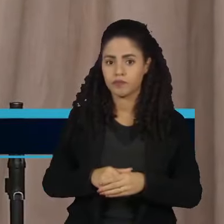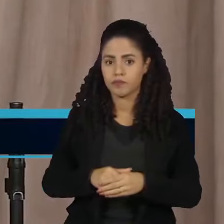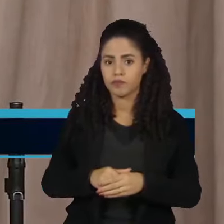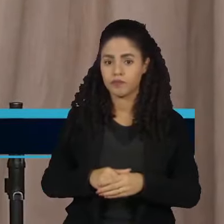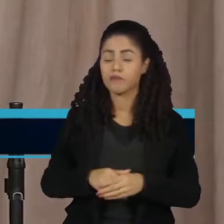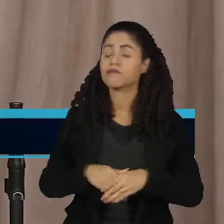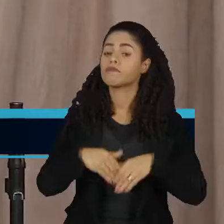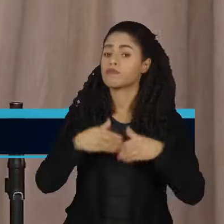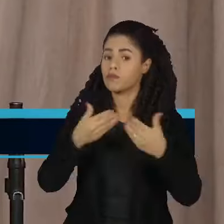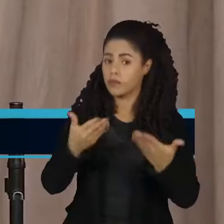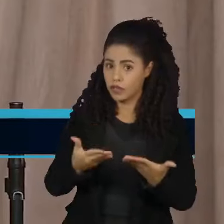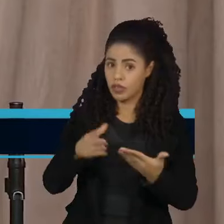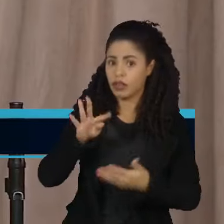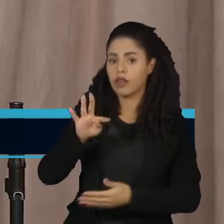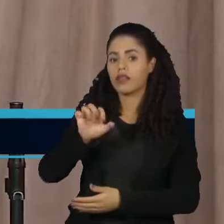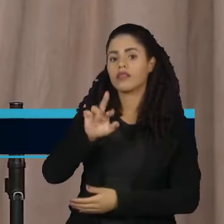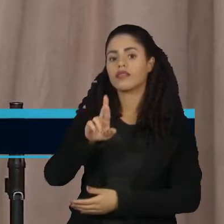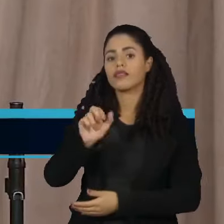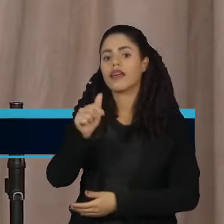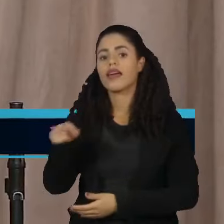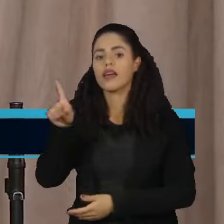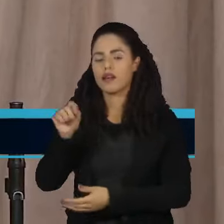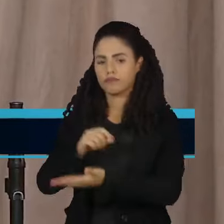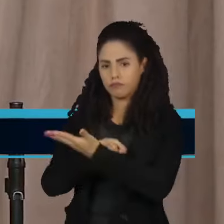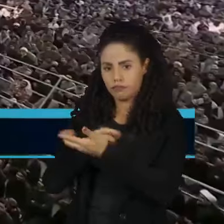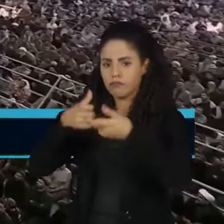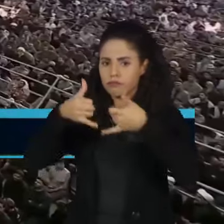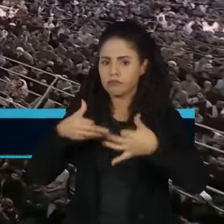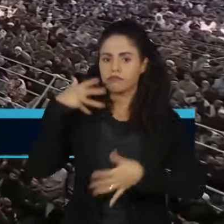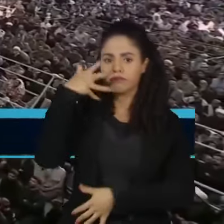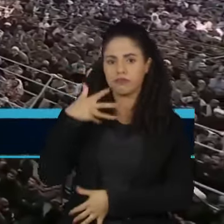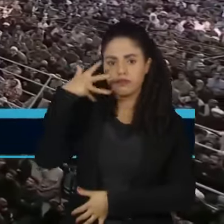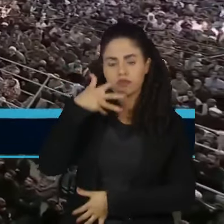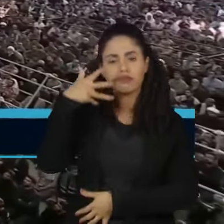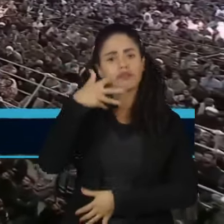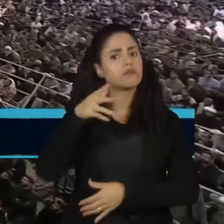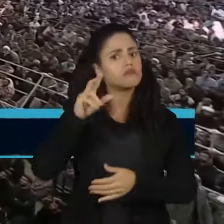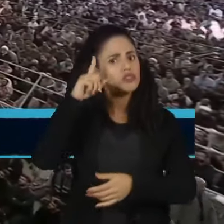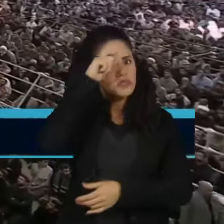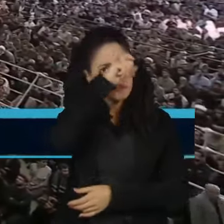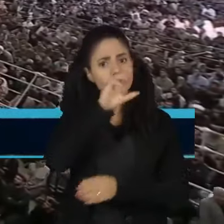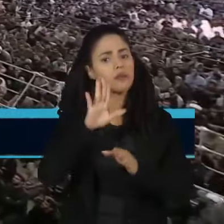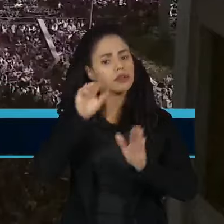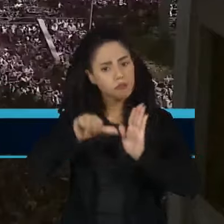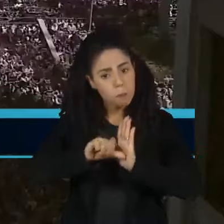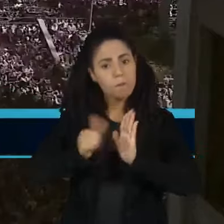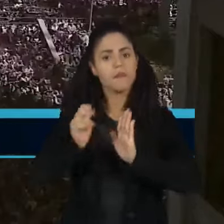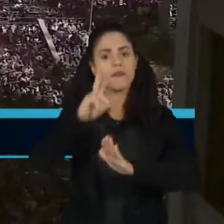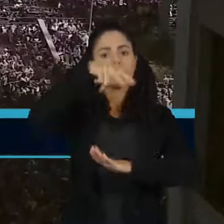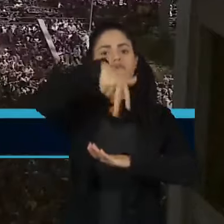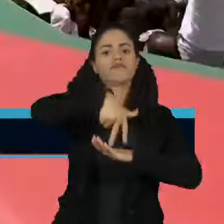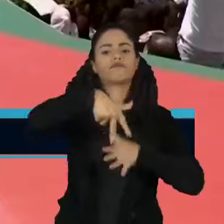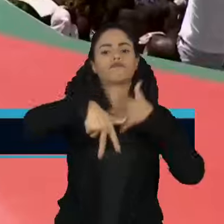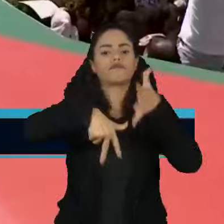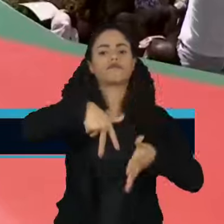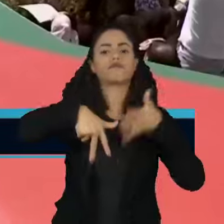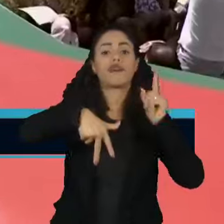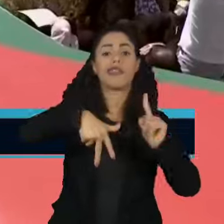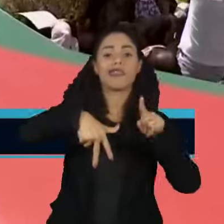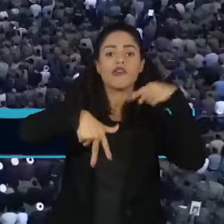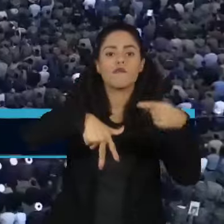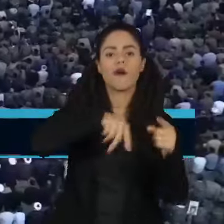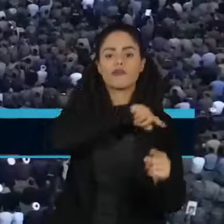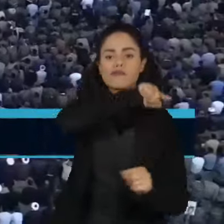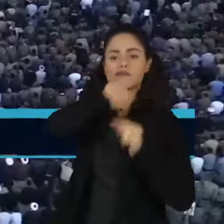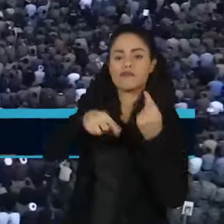Em Teherã, o líder supremo iraniano fez uma rara aparição pública, a primeira após o ataque com mísseis contra